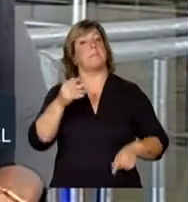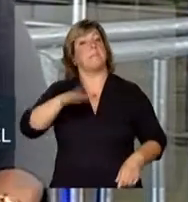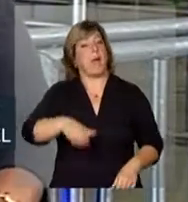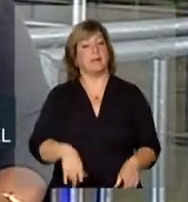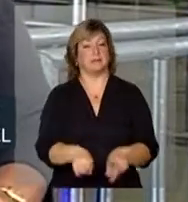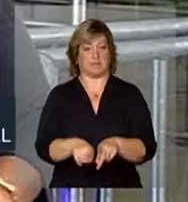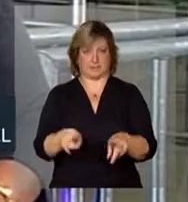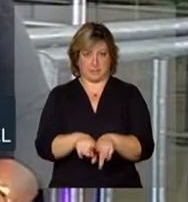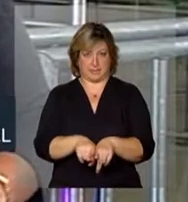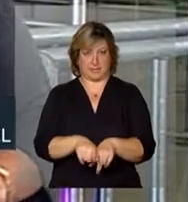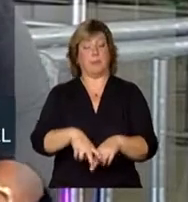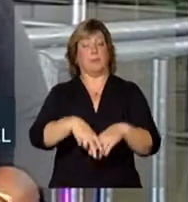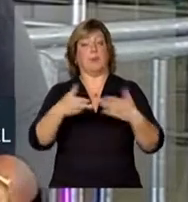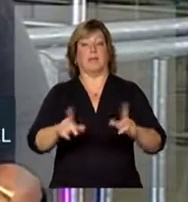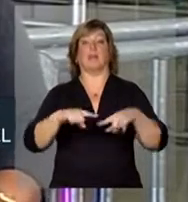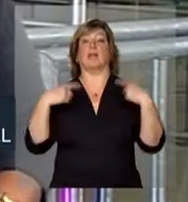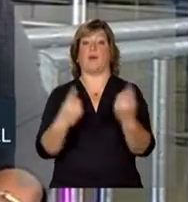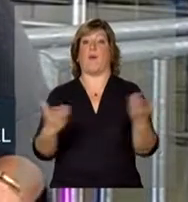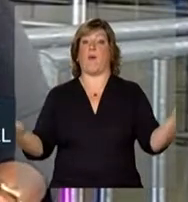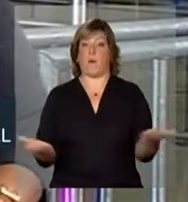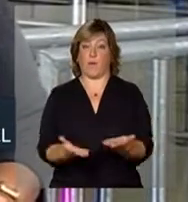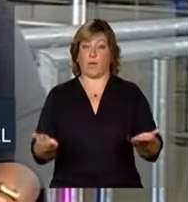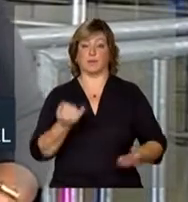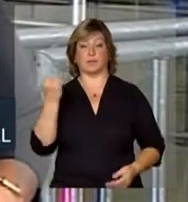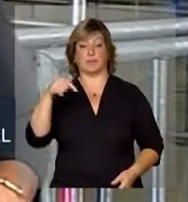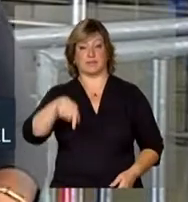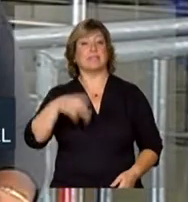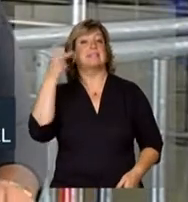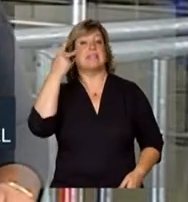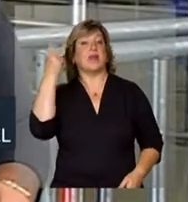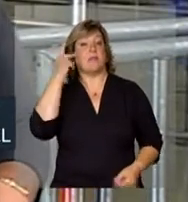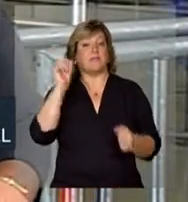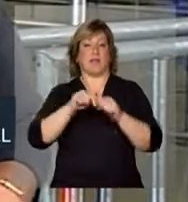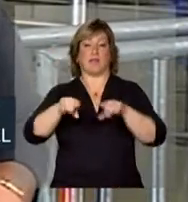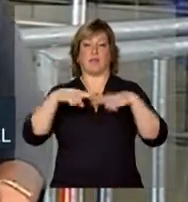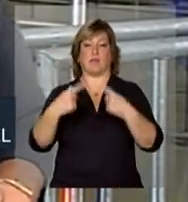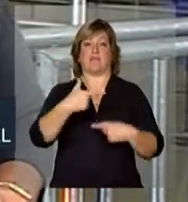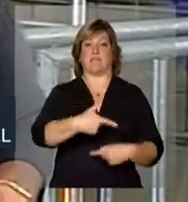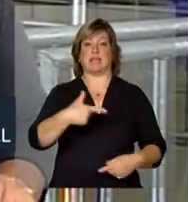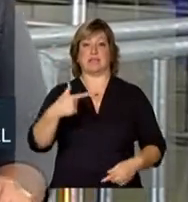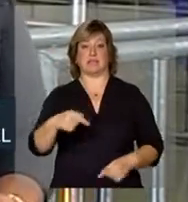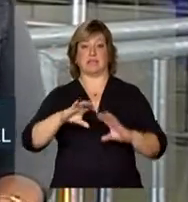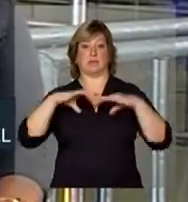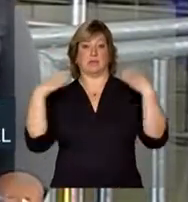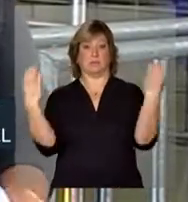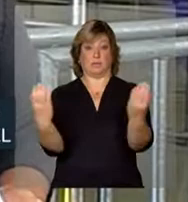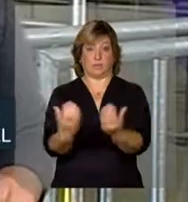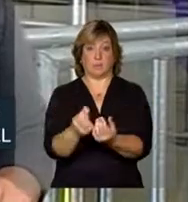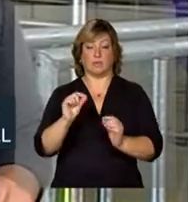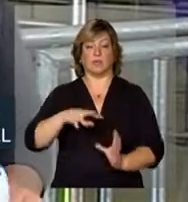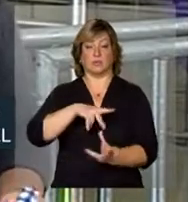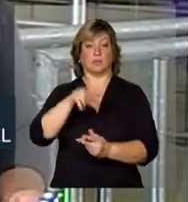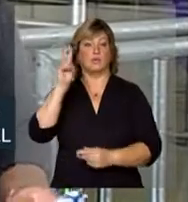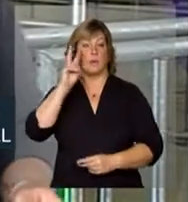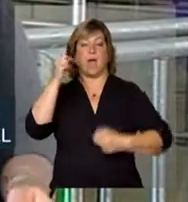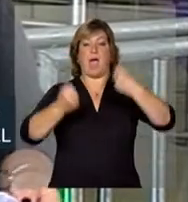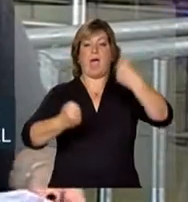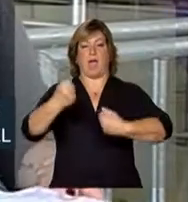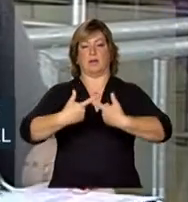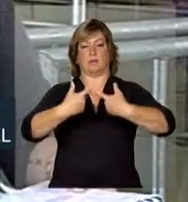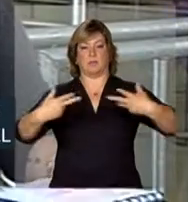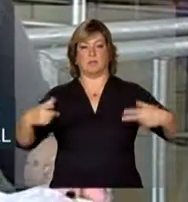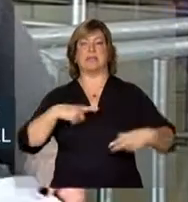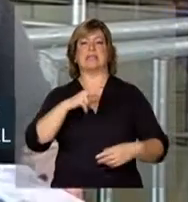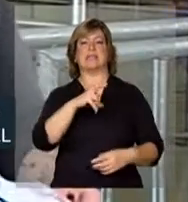Daí a importância de um evento como esse que está sendo realizado hoje aqui em São Paulo, o 27º Salão Internacional do Automóvel, que